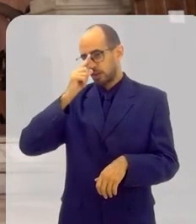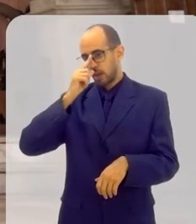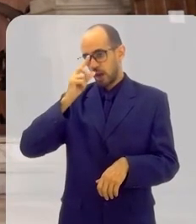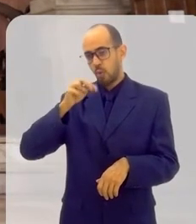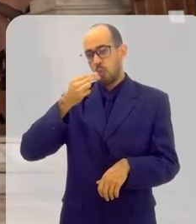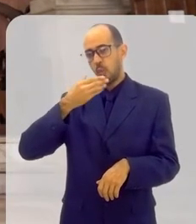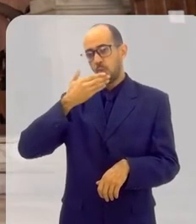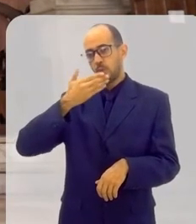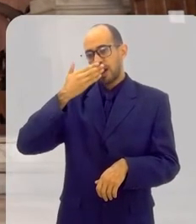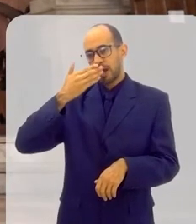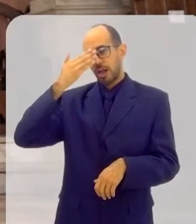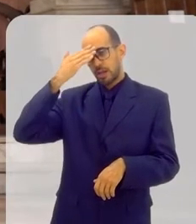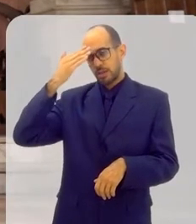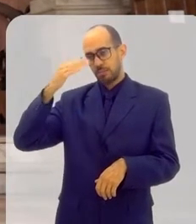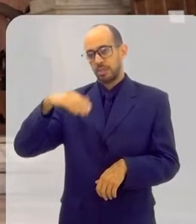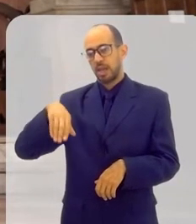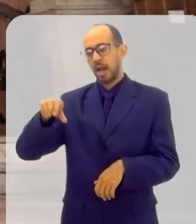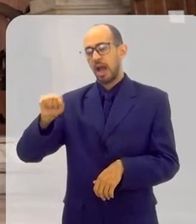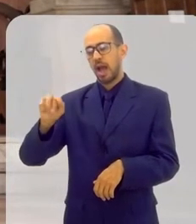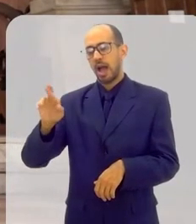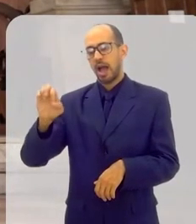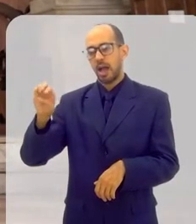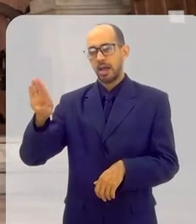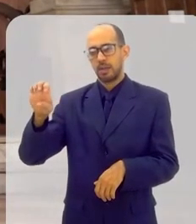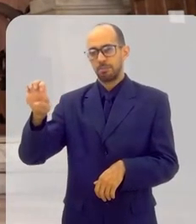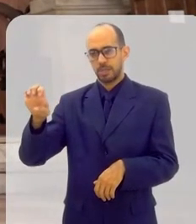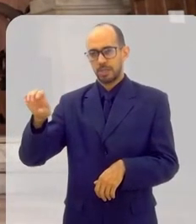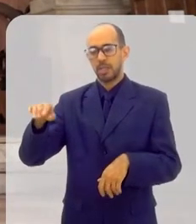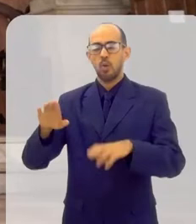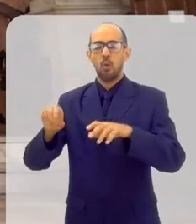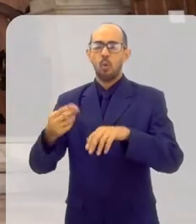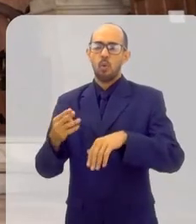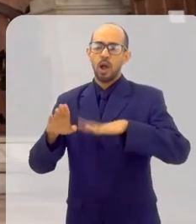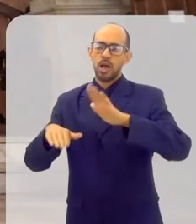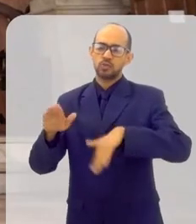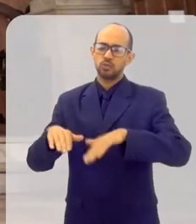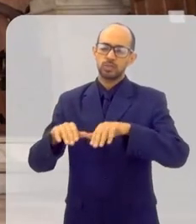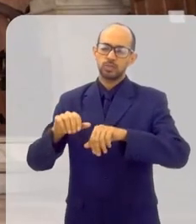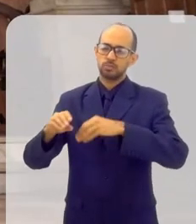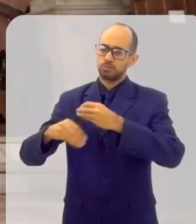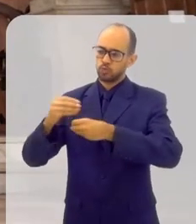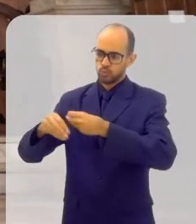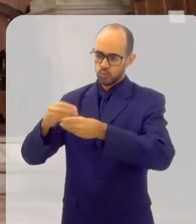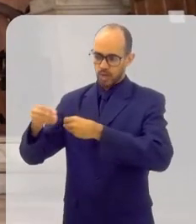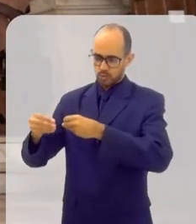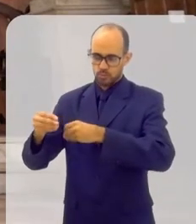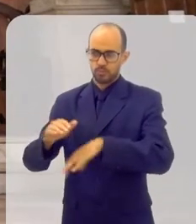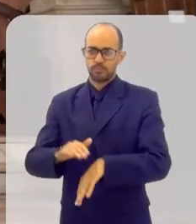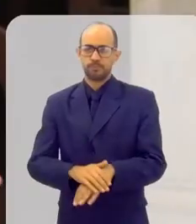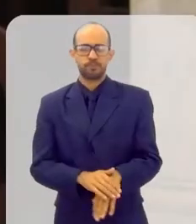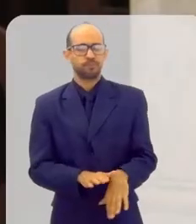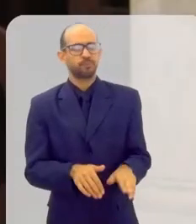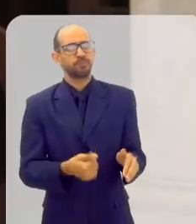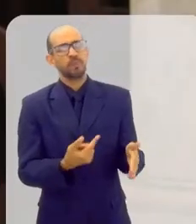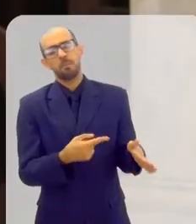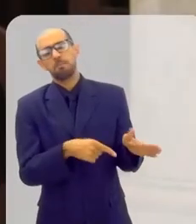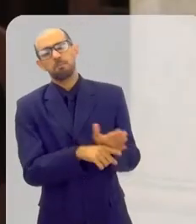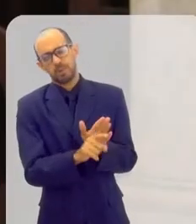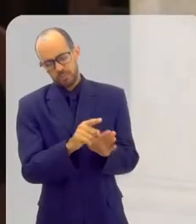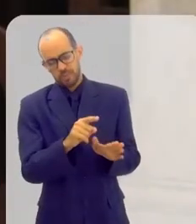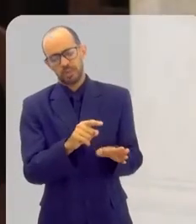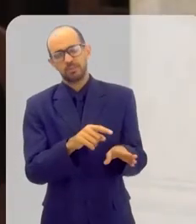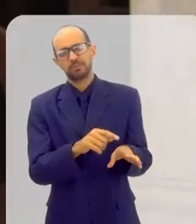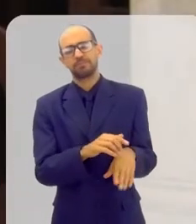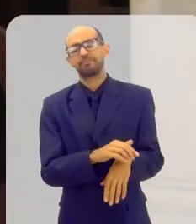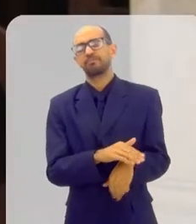grego ou árabe. Ou, às vezes, uma estrofe em grego, outra em árabe. Às vezes, mesclamos as duas línguas também. Então, explorando um pouco,